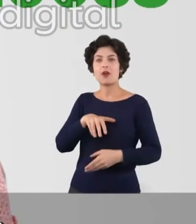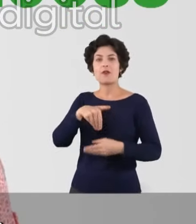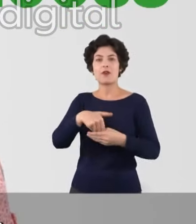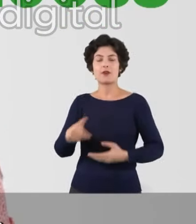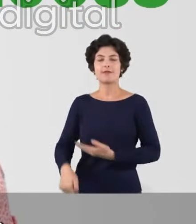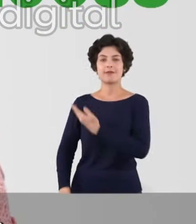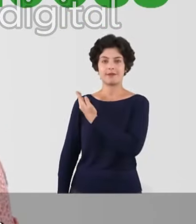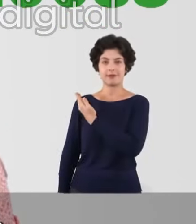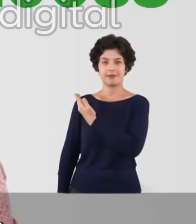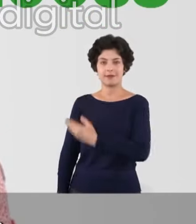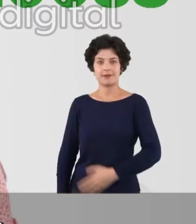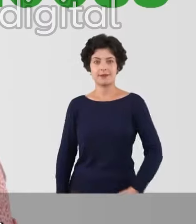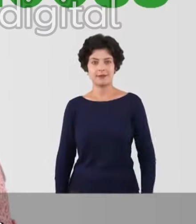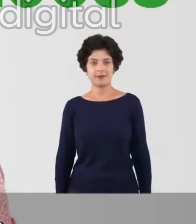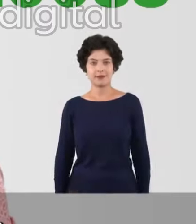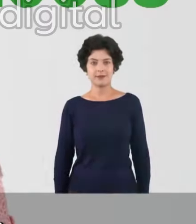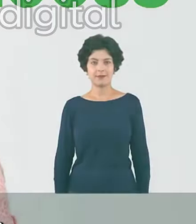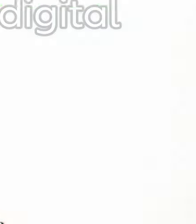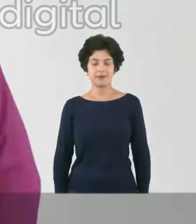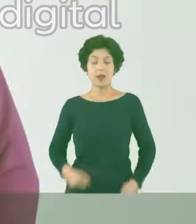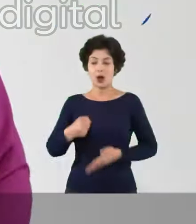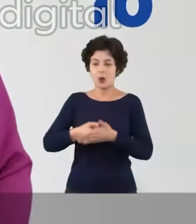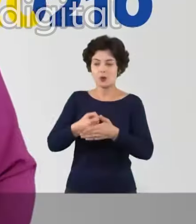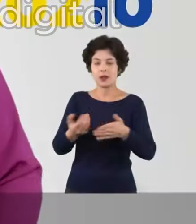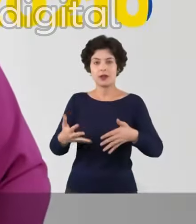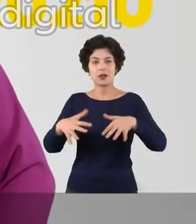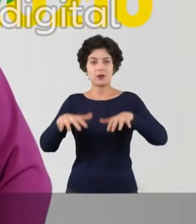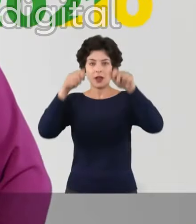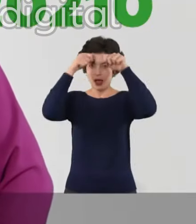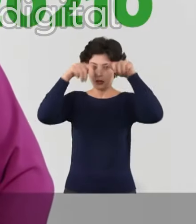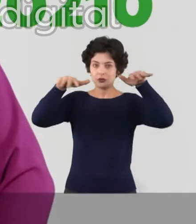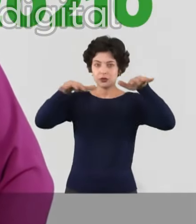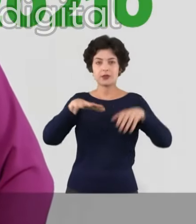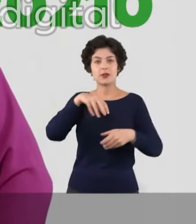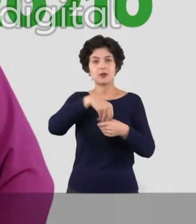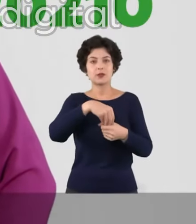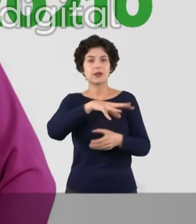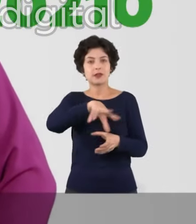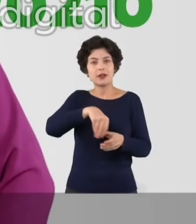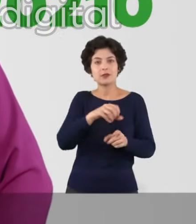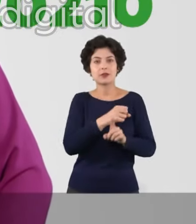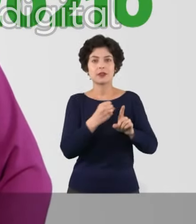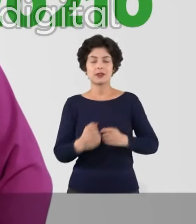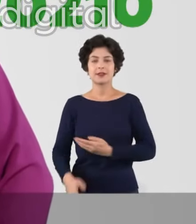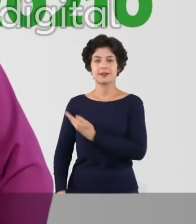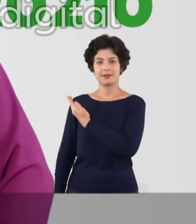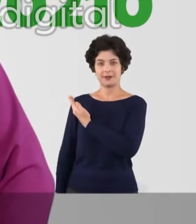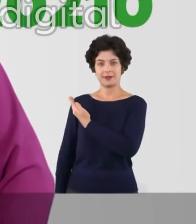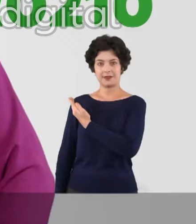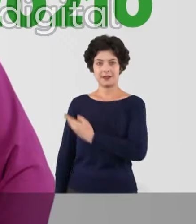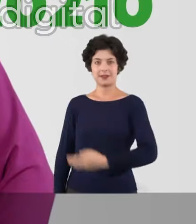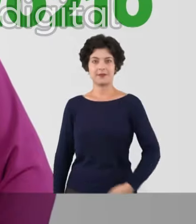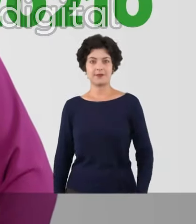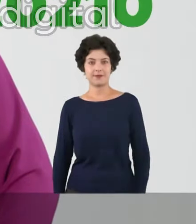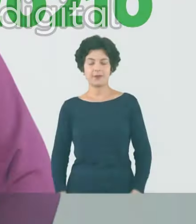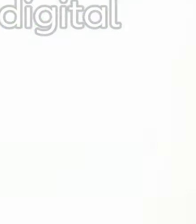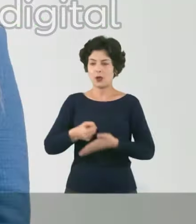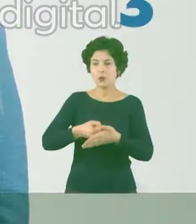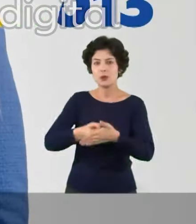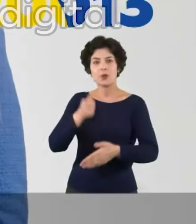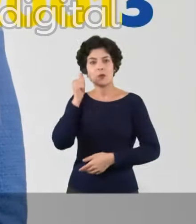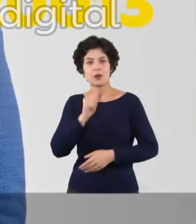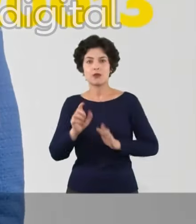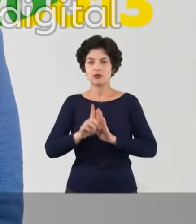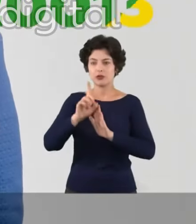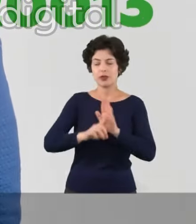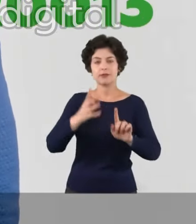Amaro. Vote Cuca. Vinte e zero, oito, oito. Lutando pela inclusão dos autistas na sociedade. Luana Tacada, vinte e duzentos e dez. Eu